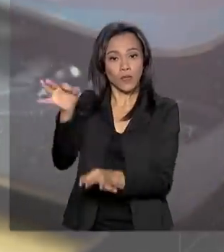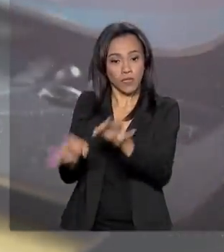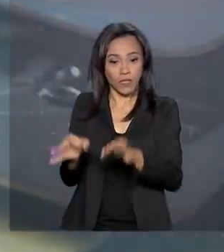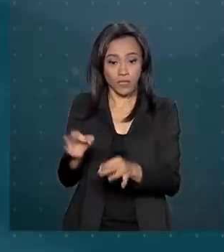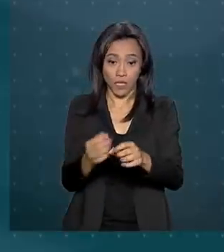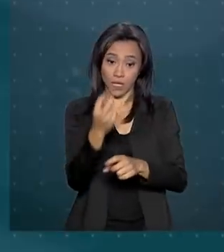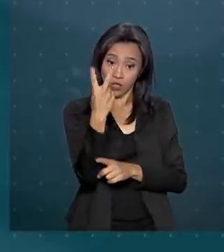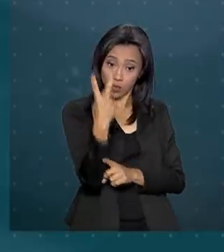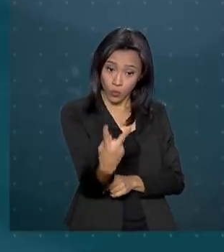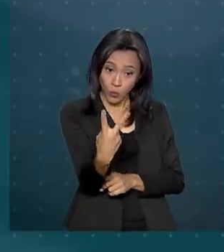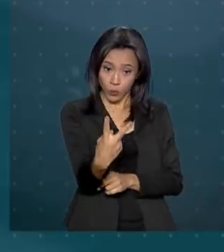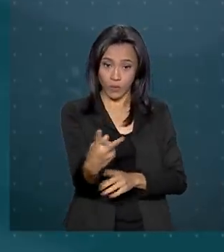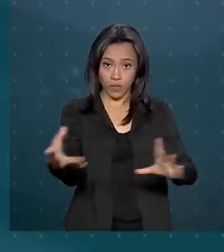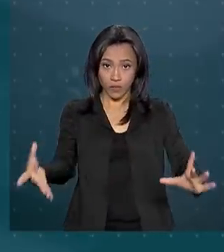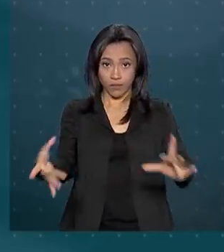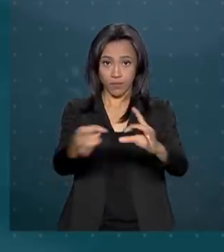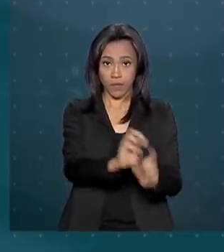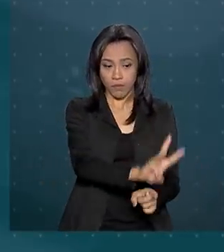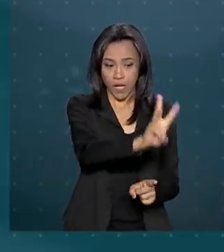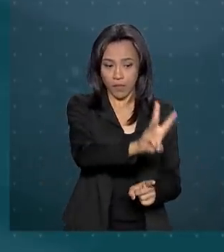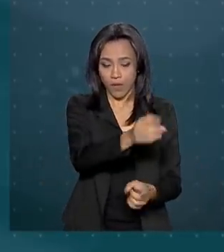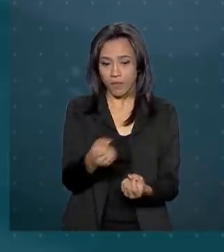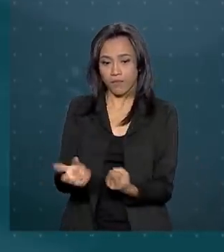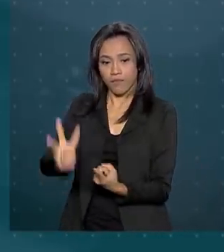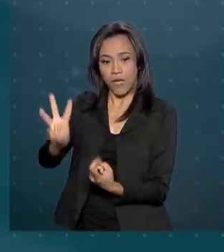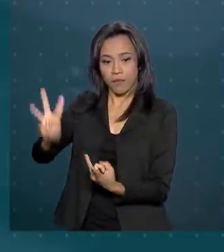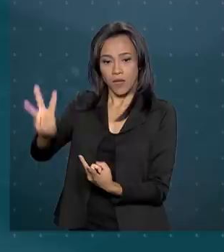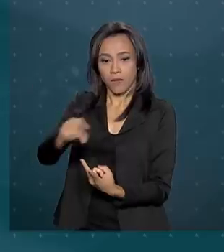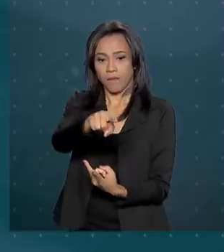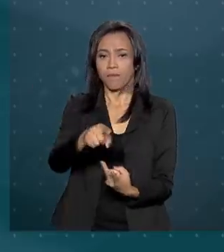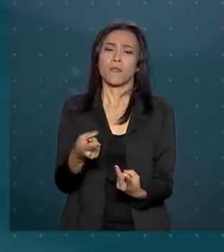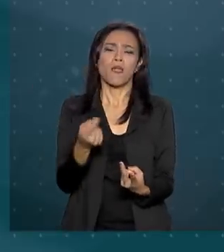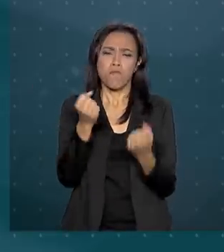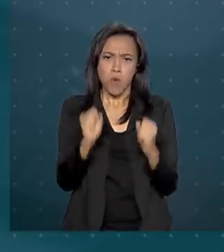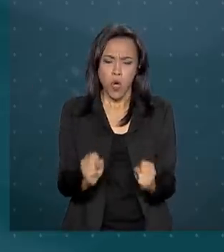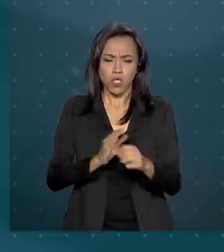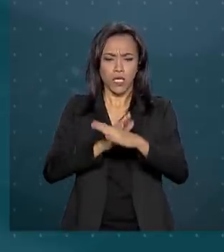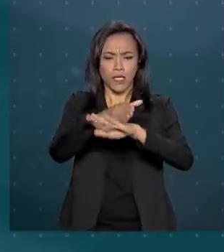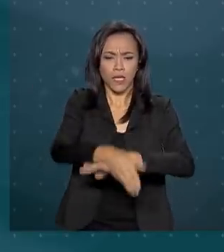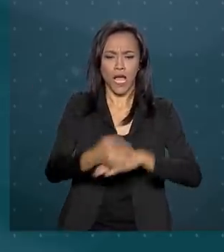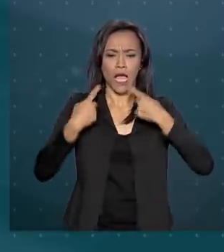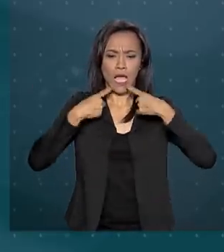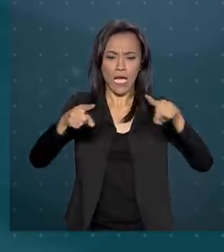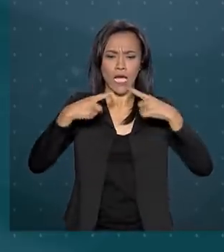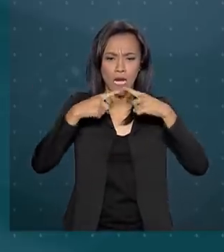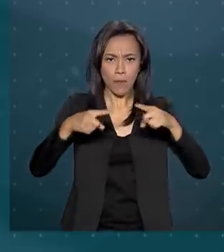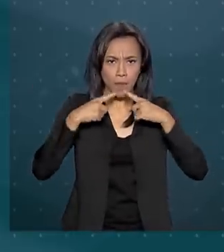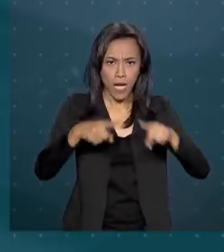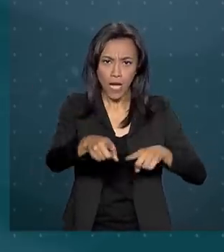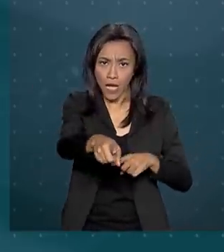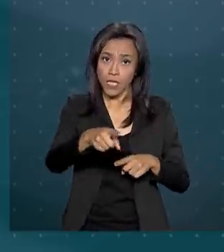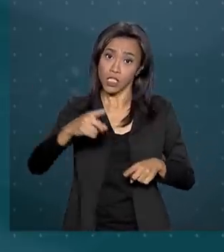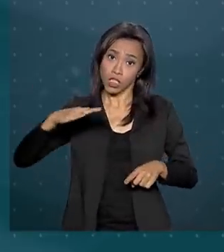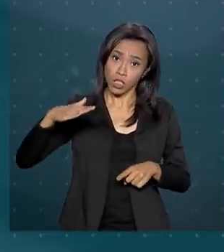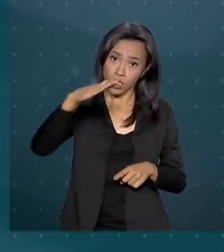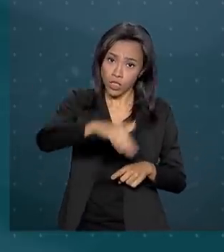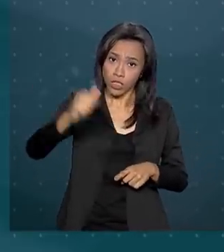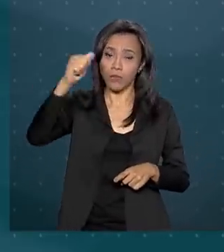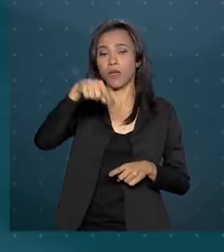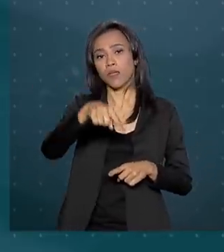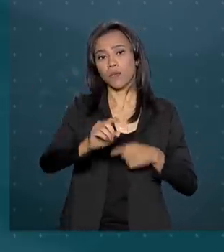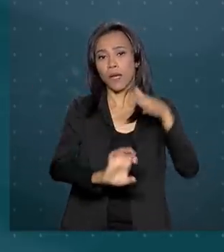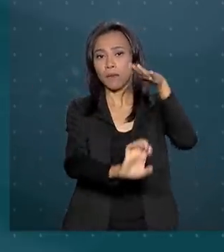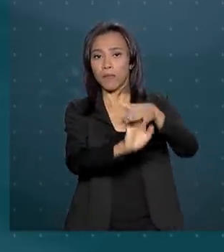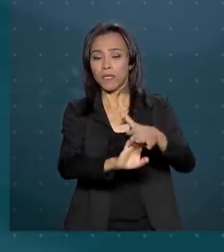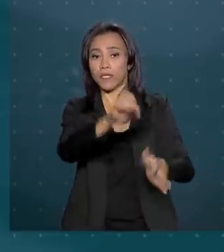duas plataformas integradas vão permitir que o consumidor faça a reclamação acionando a empresa pela internet antes